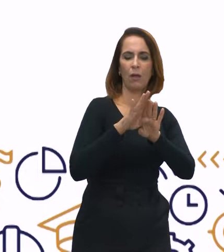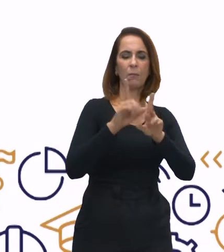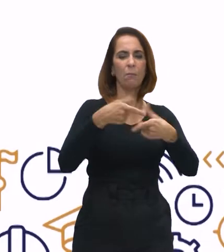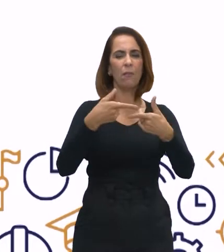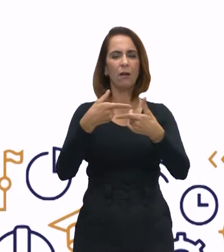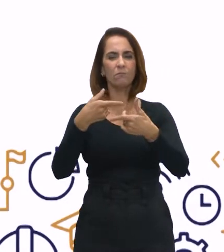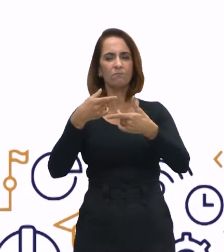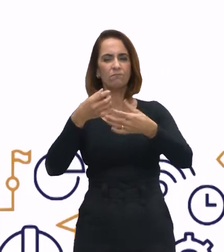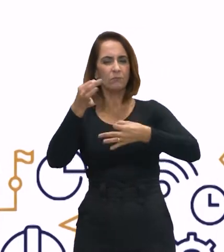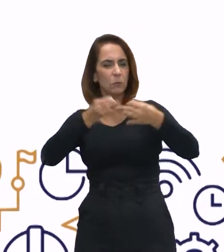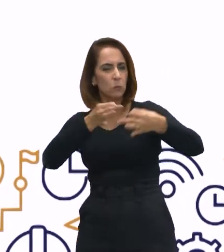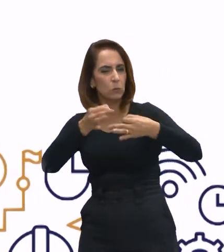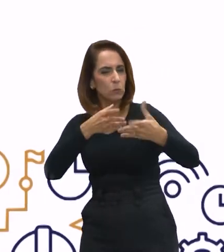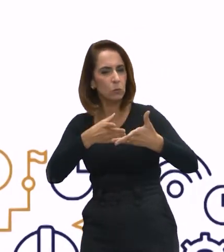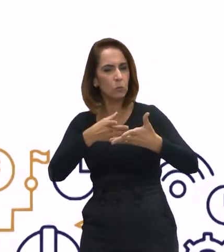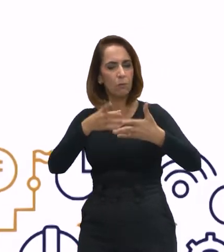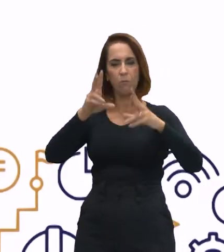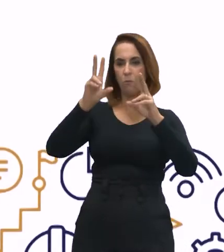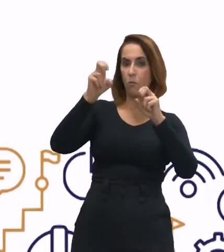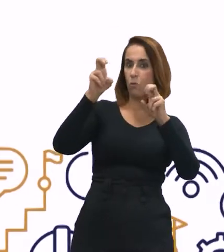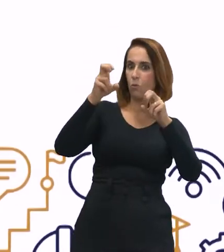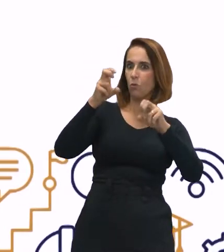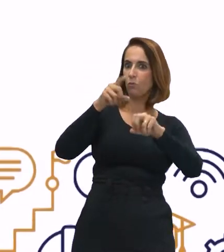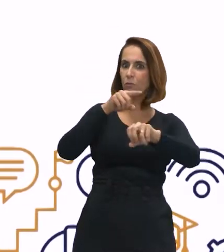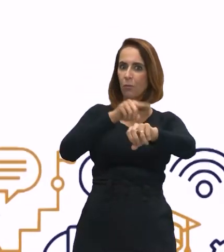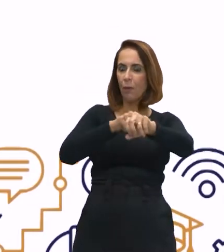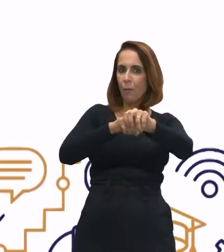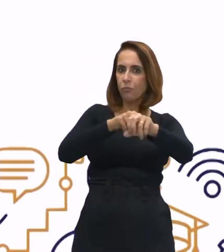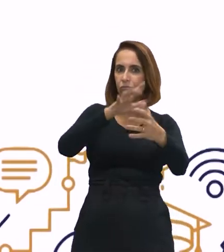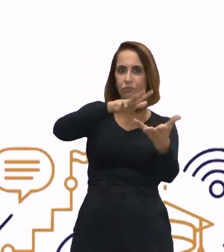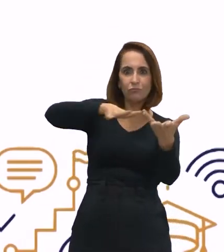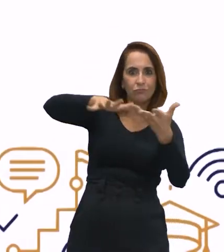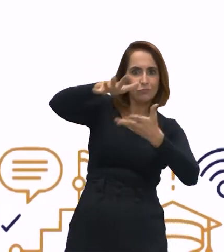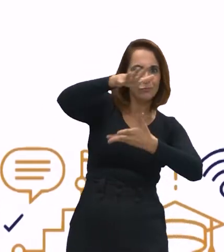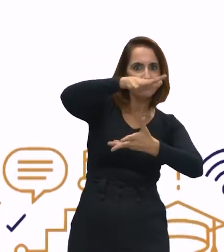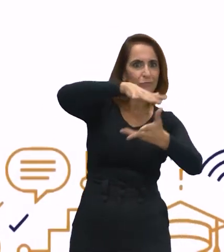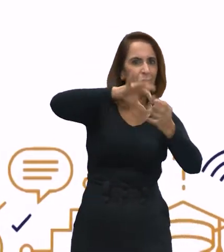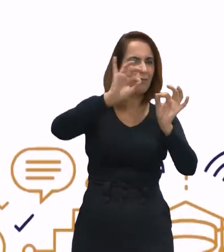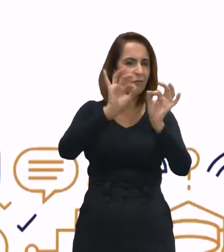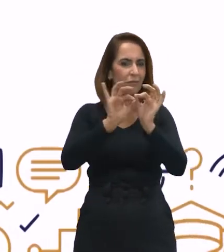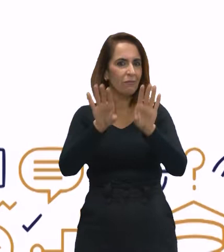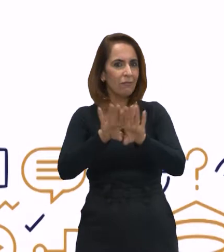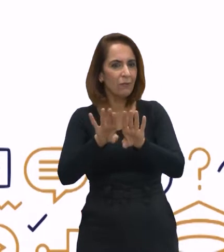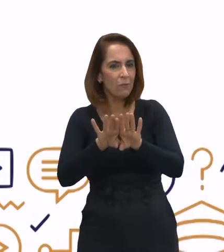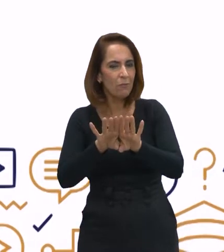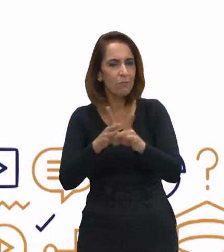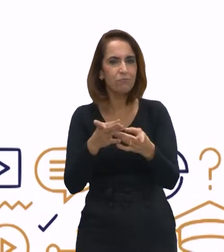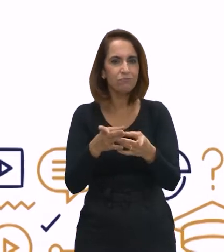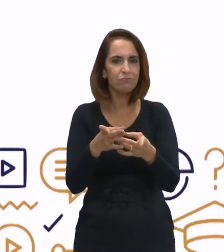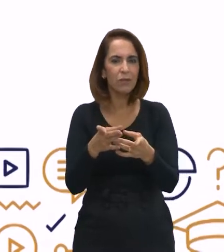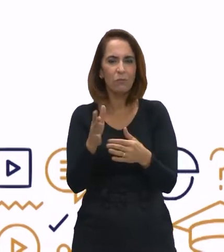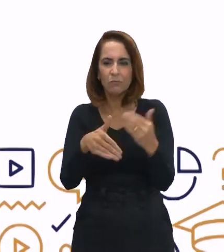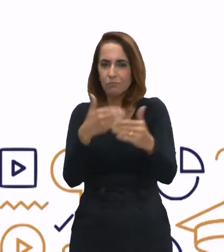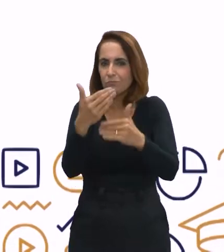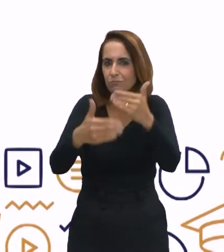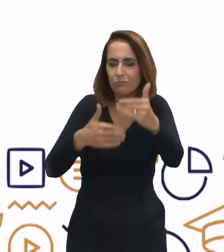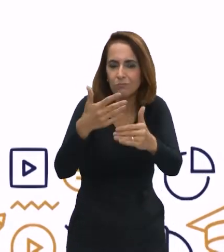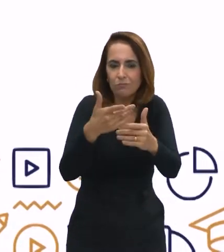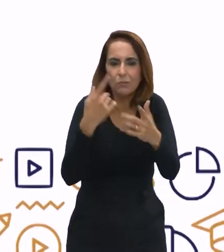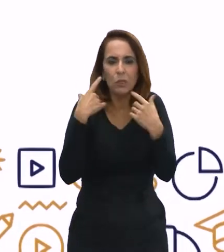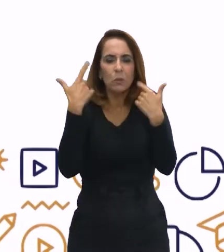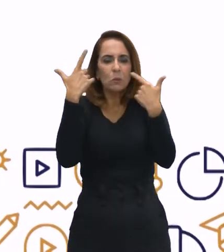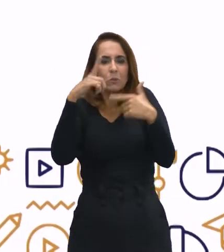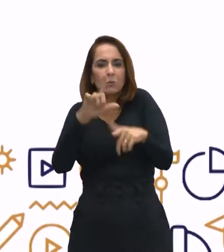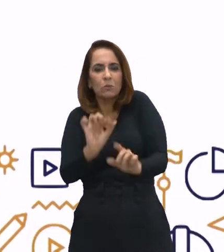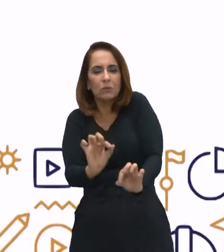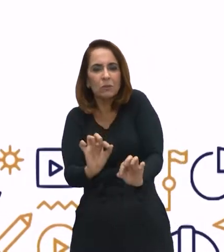se situar no tempo, no espaço. E, com esse processo, ele